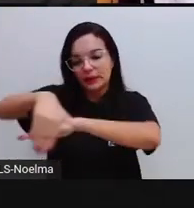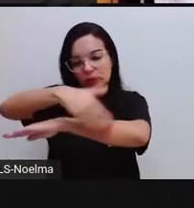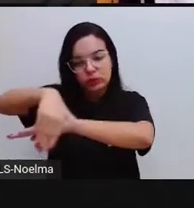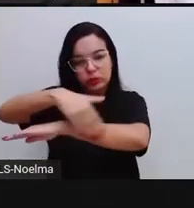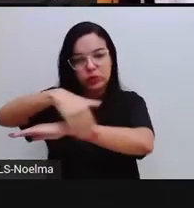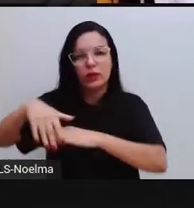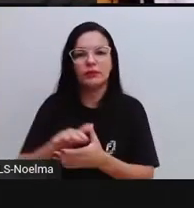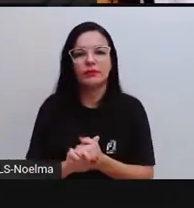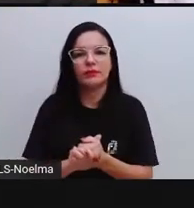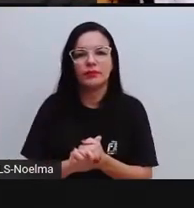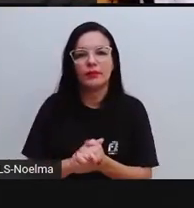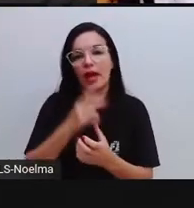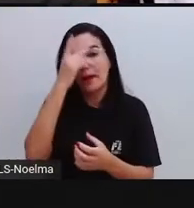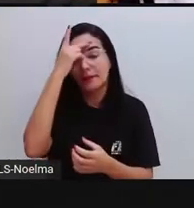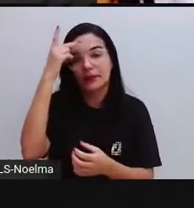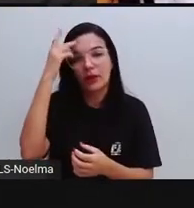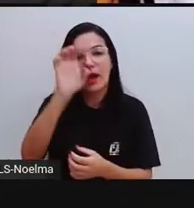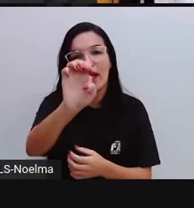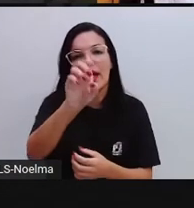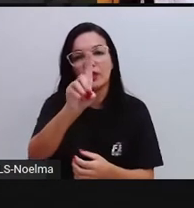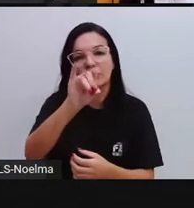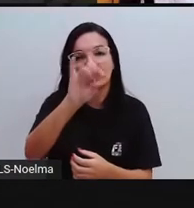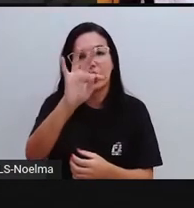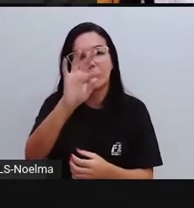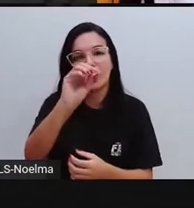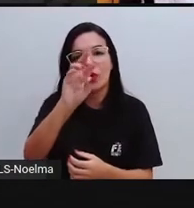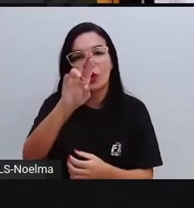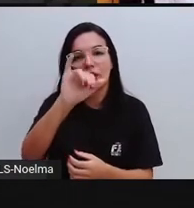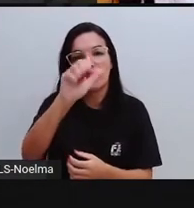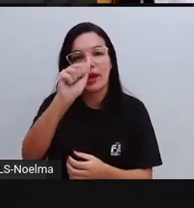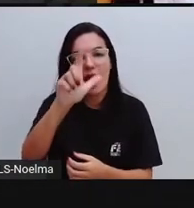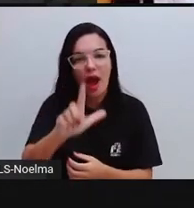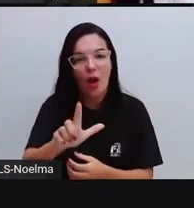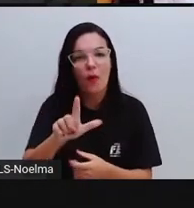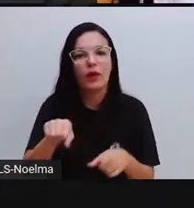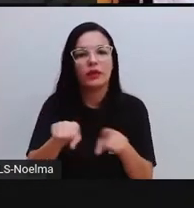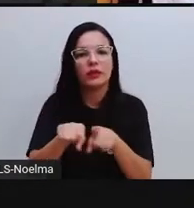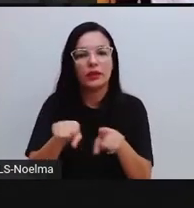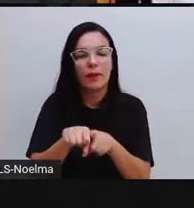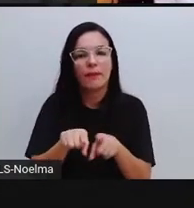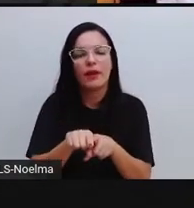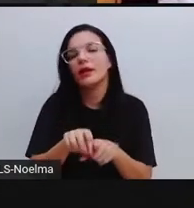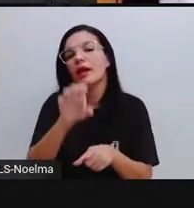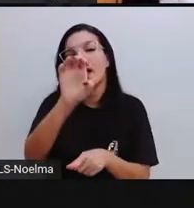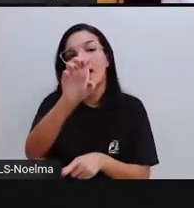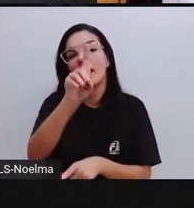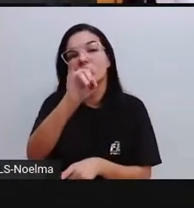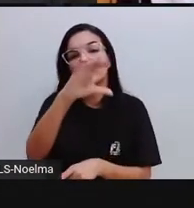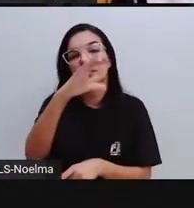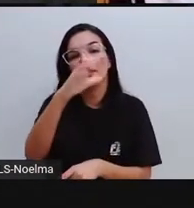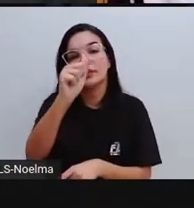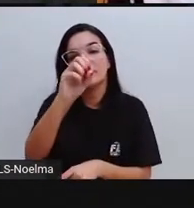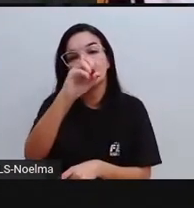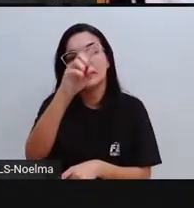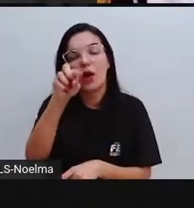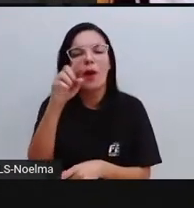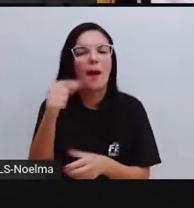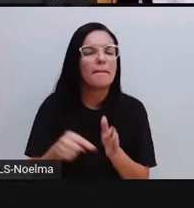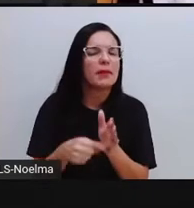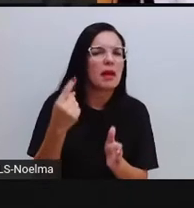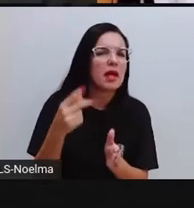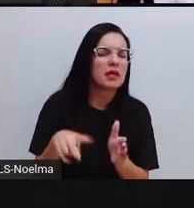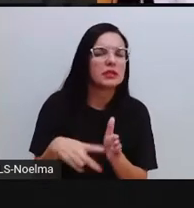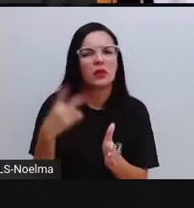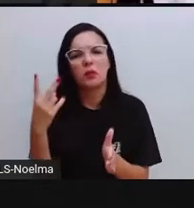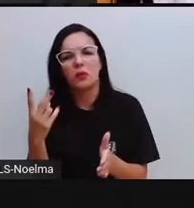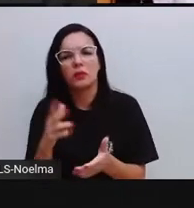editorial do jornal, a edição do jornal, é a primeira edição? É a segunda edição?